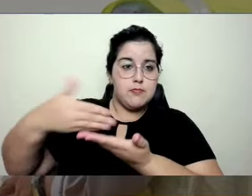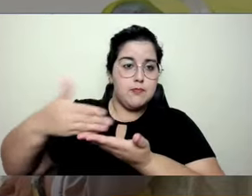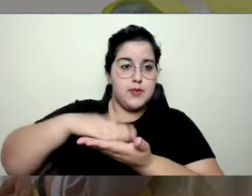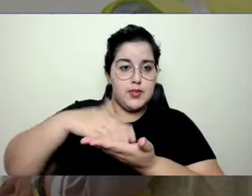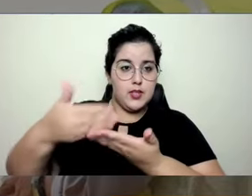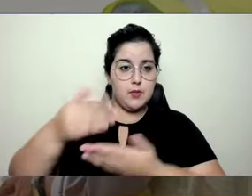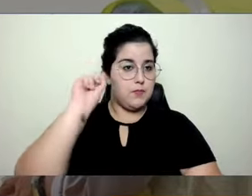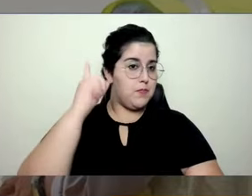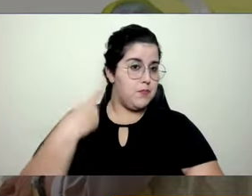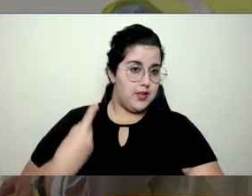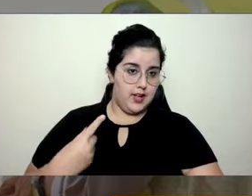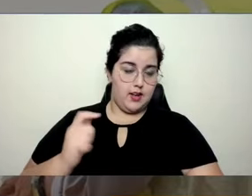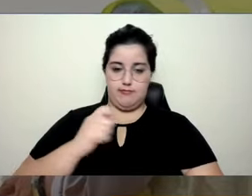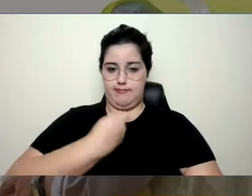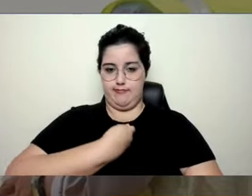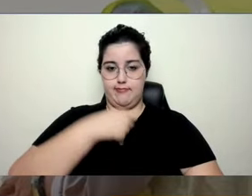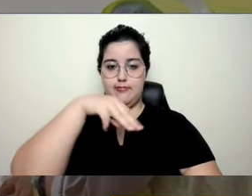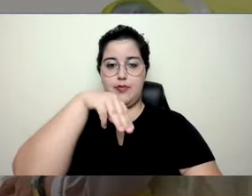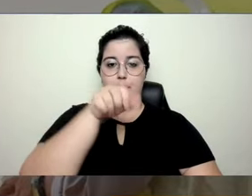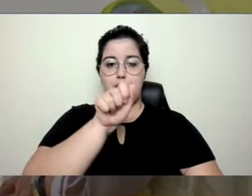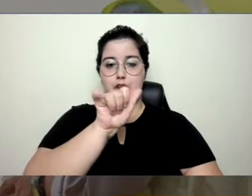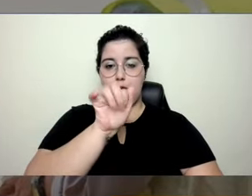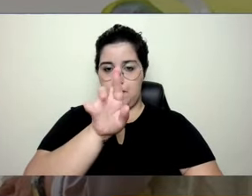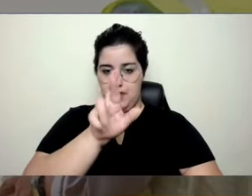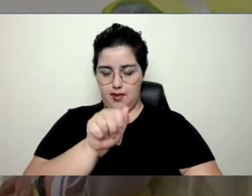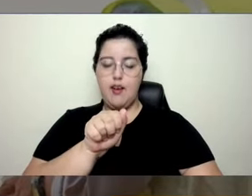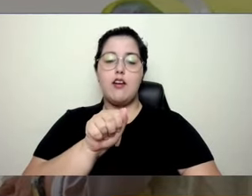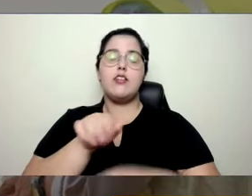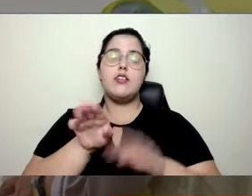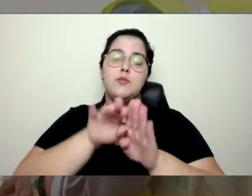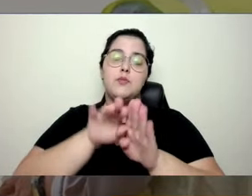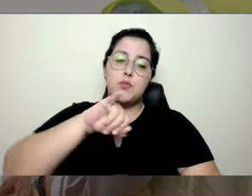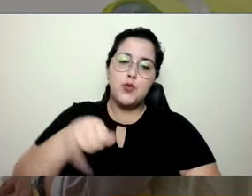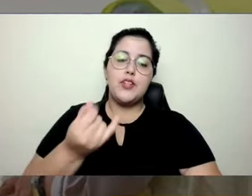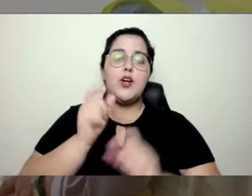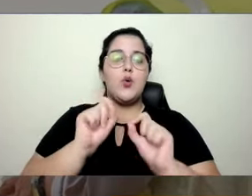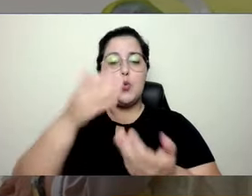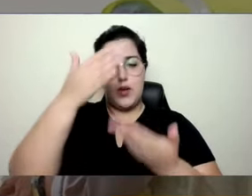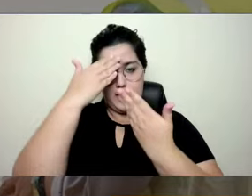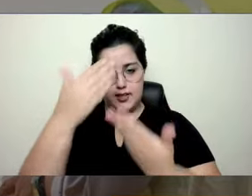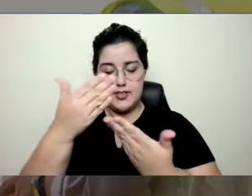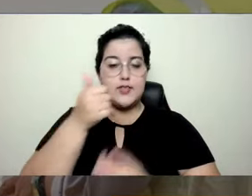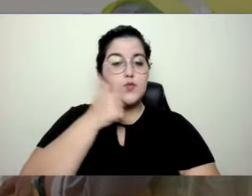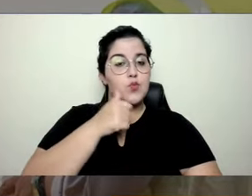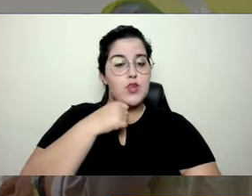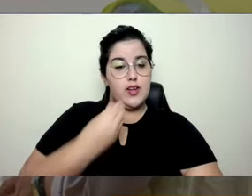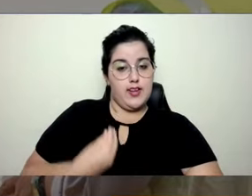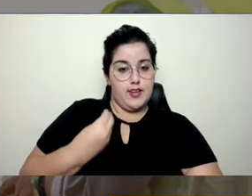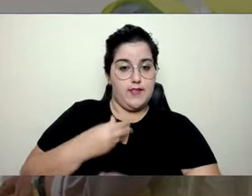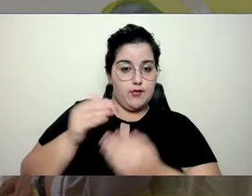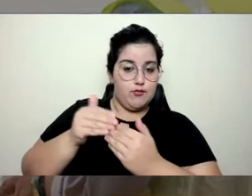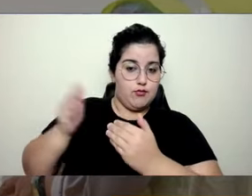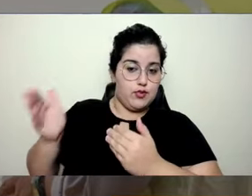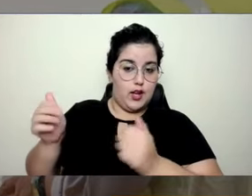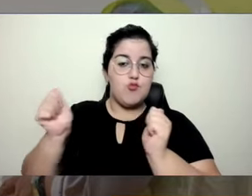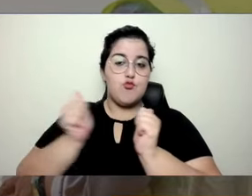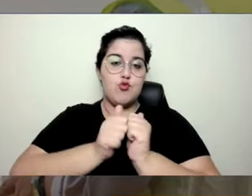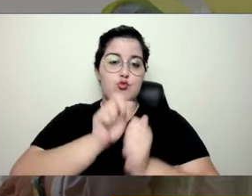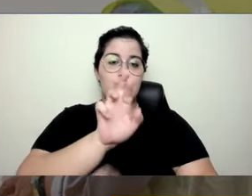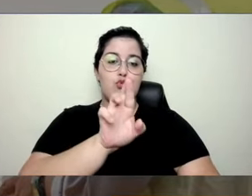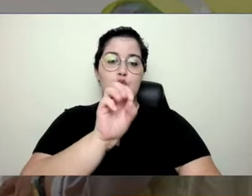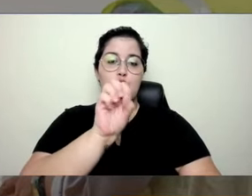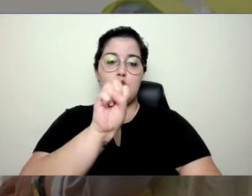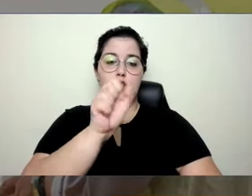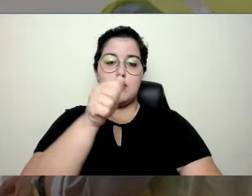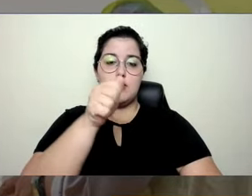que é a nossa intérprete de Libras, e aproveitar também para agradecer a Rosângela, que está aqui do meu lado, que vai nos